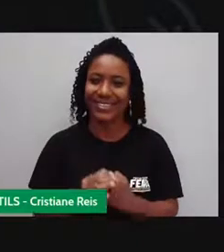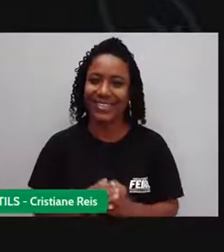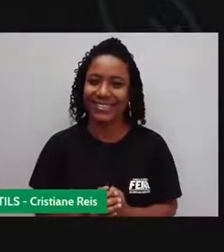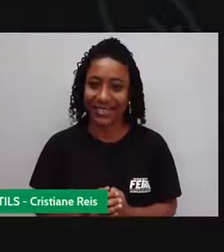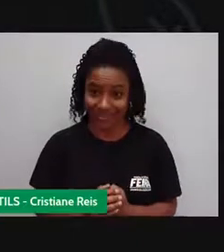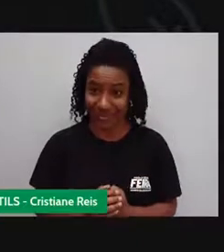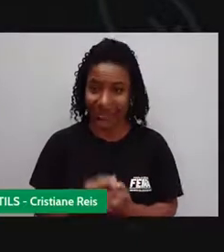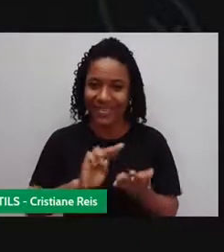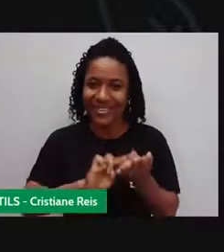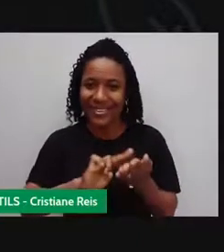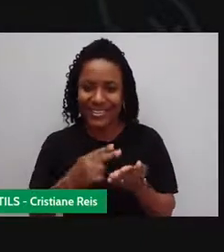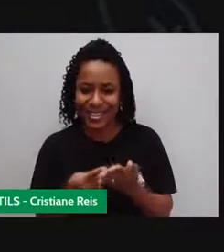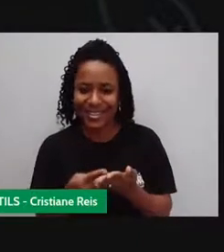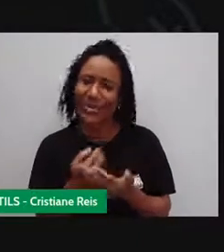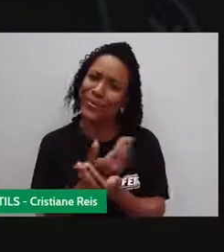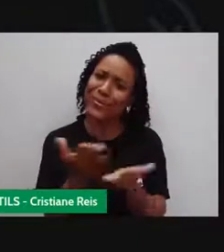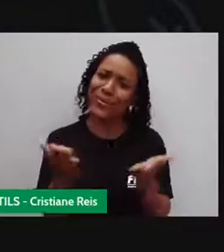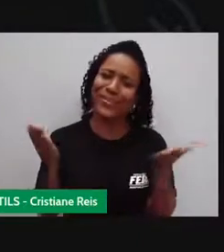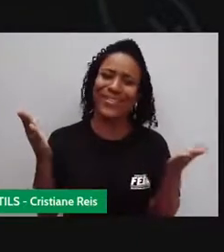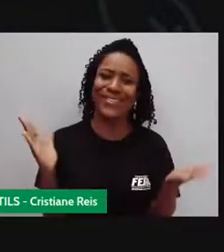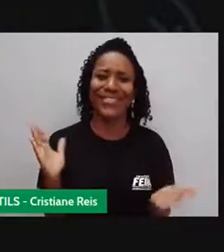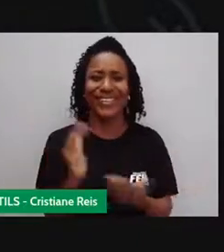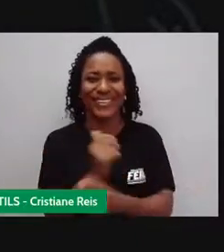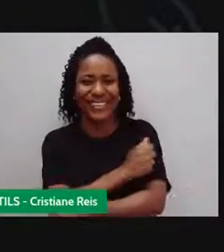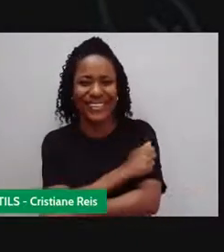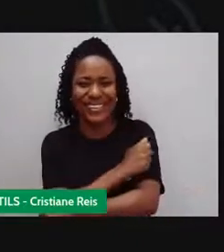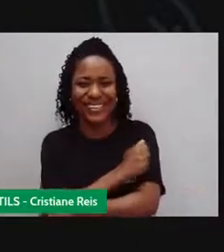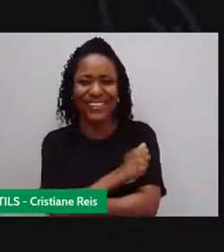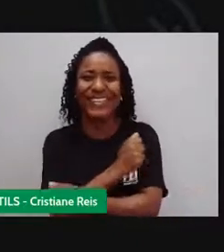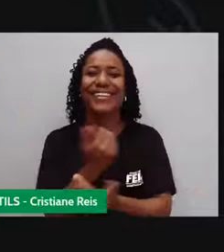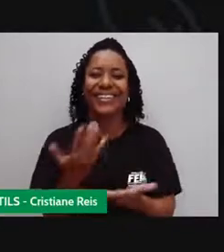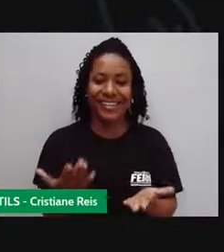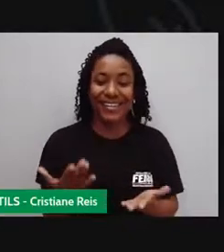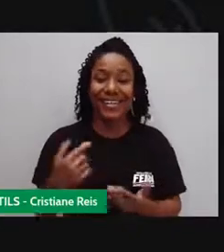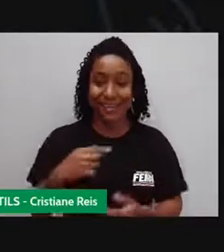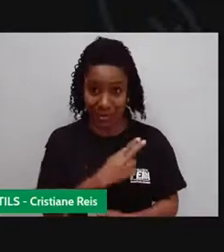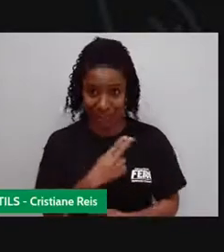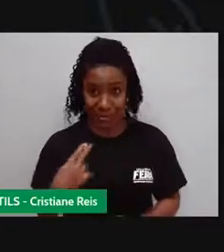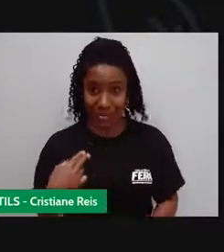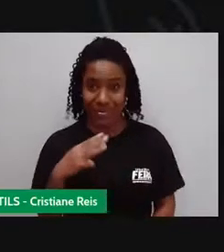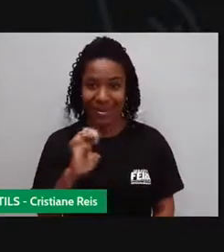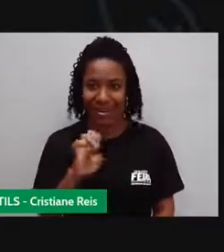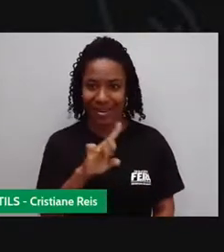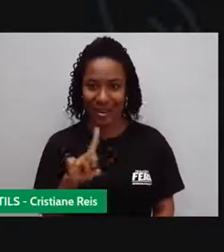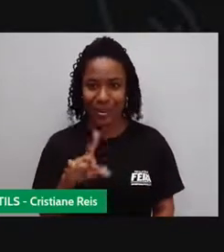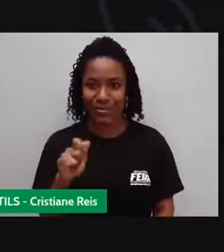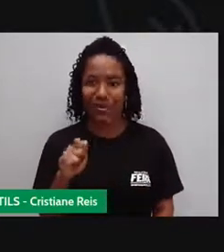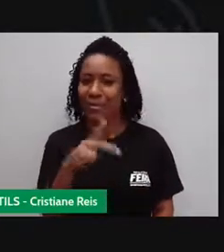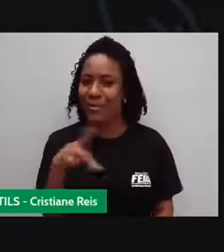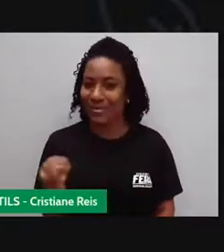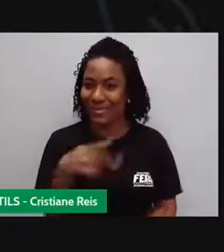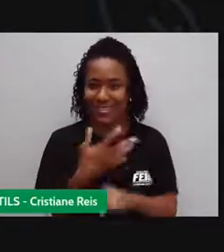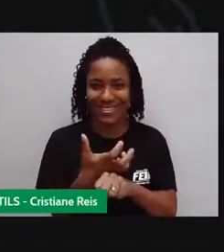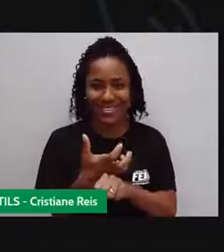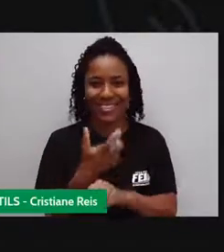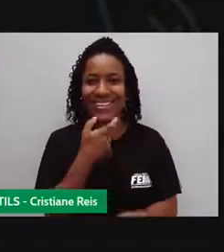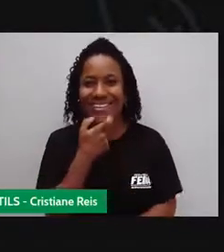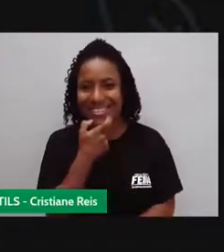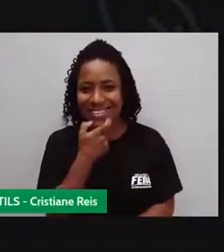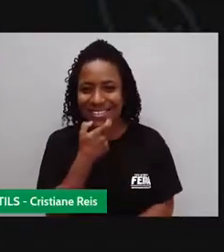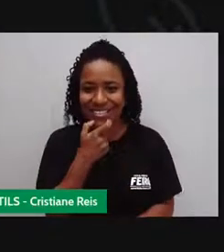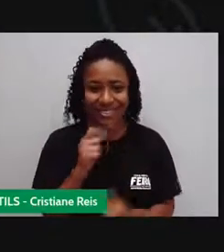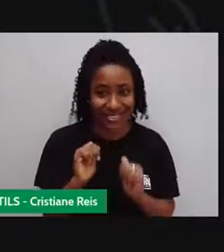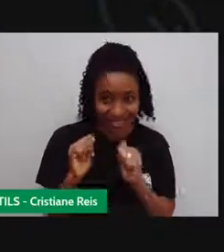Olá, estudantes! Eu sou a Elza Silva, sua professora de inglês. Como vocês